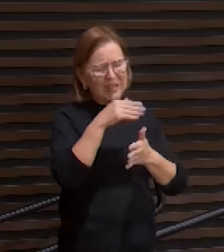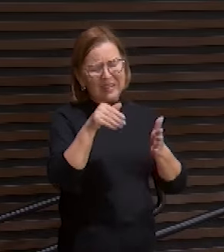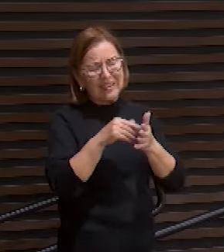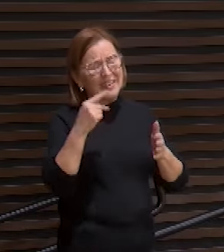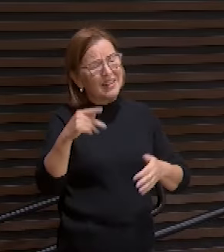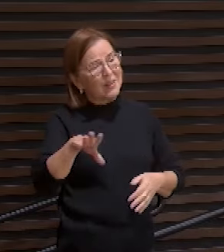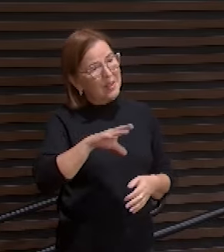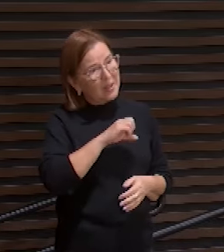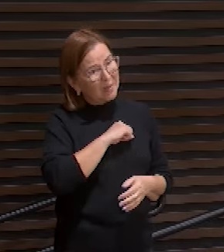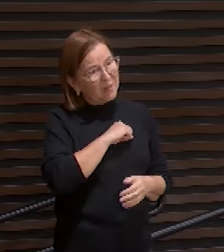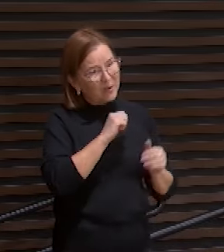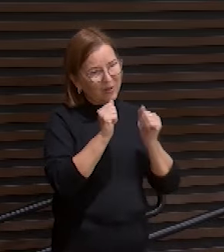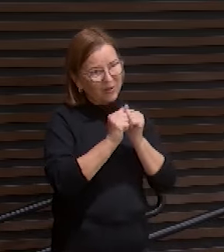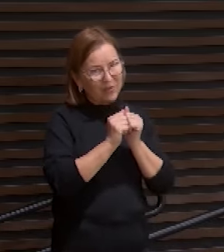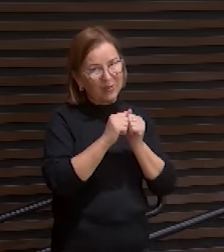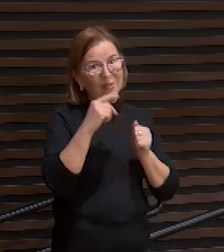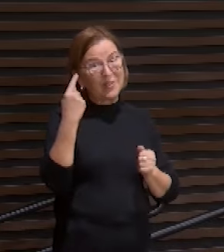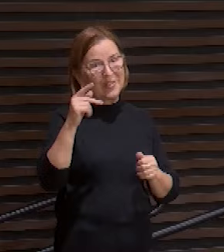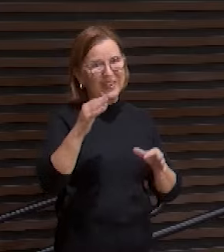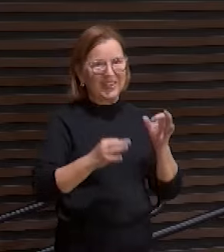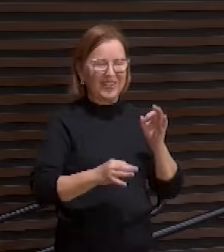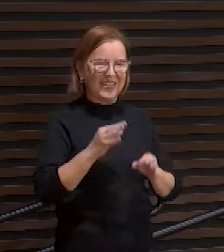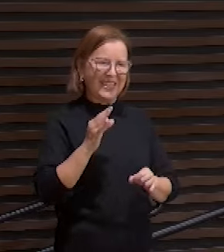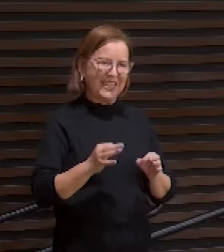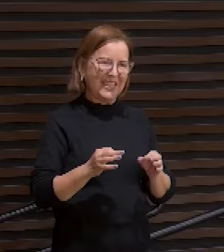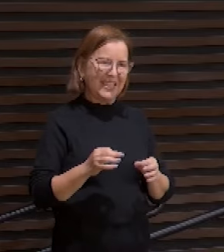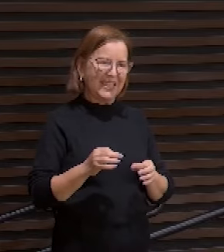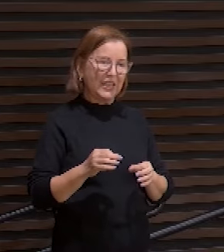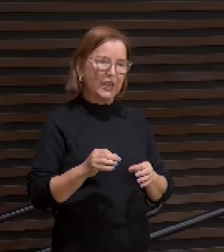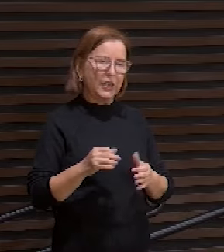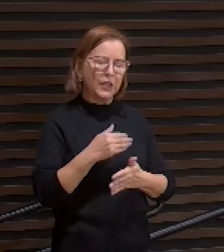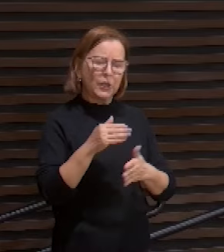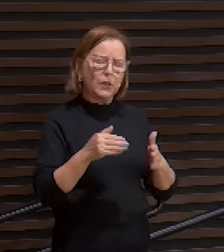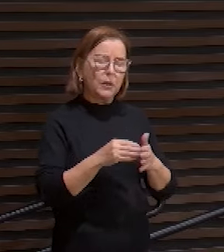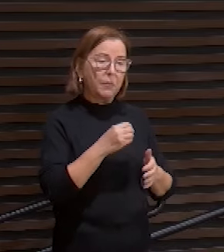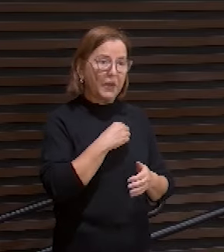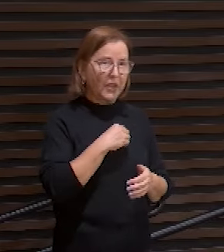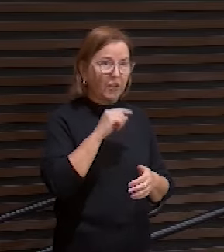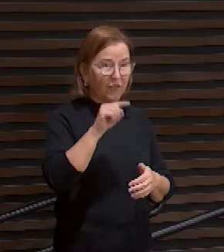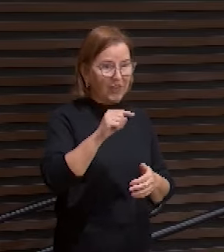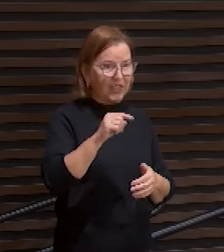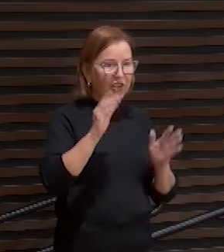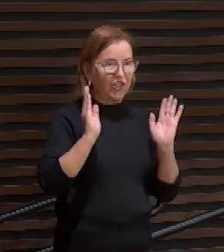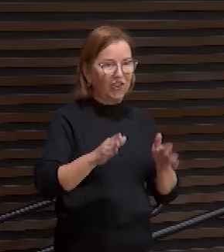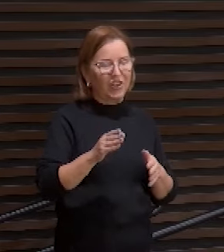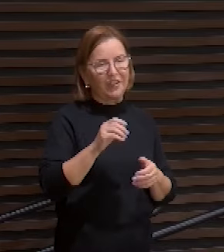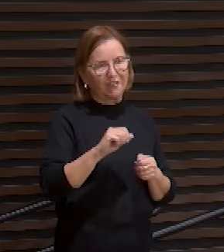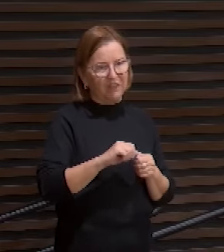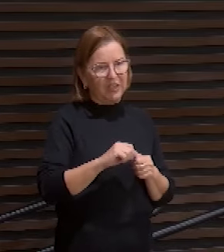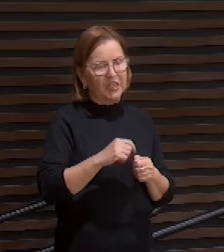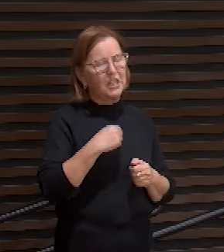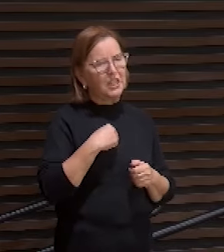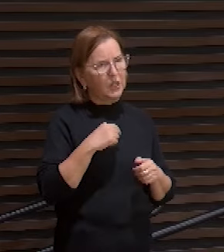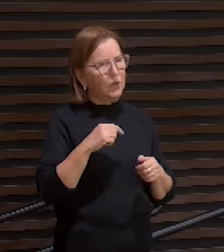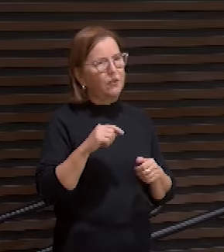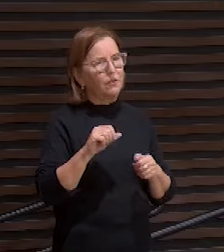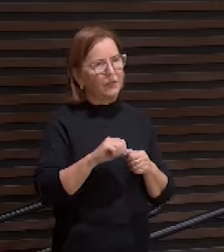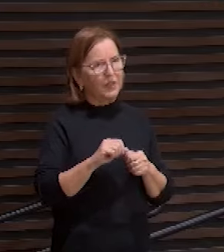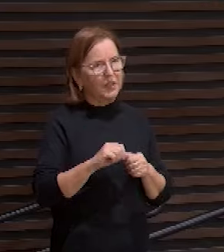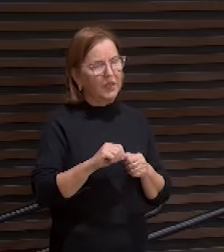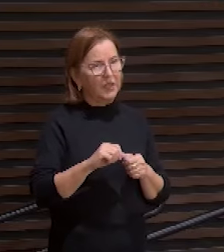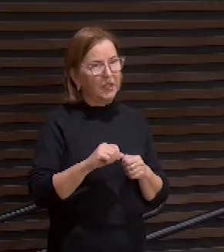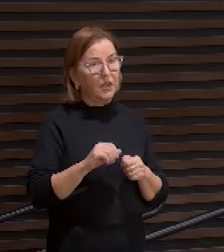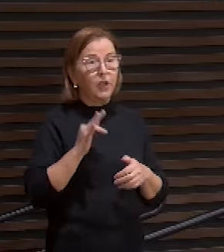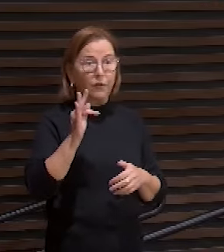junto com a sua justiça todos os pecados que você cometeu que eu cometi e os que eu ainda vou